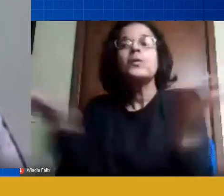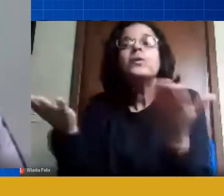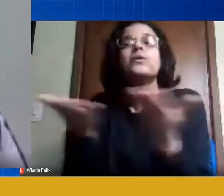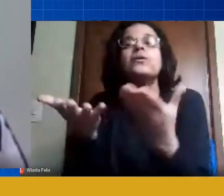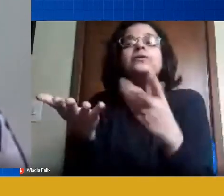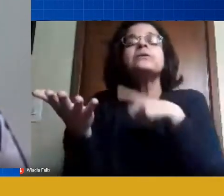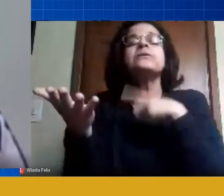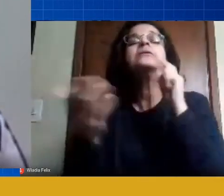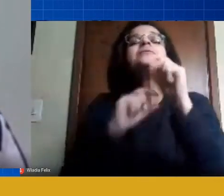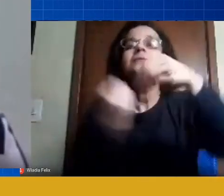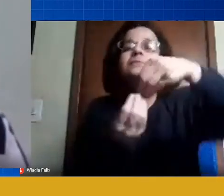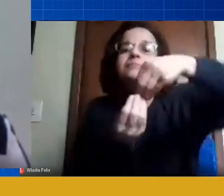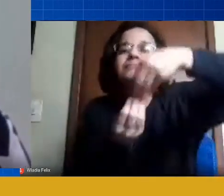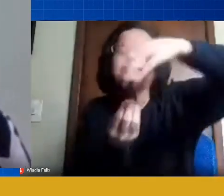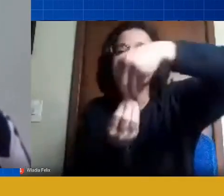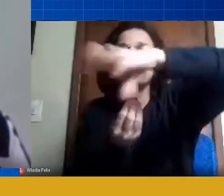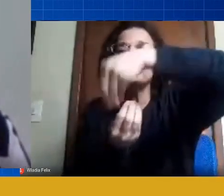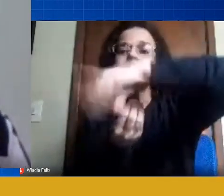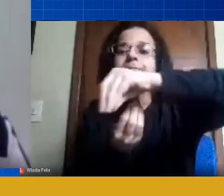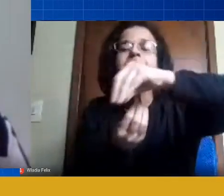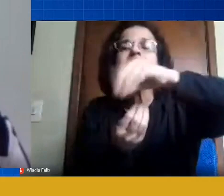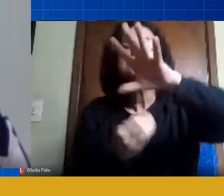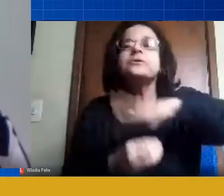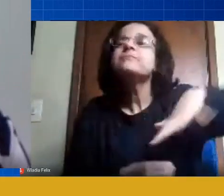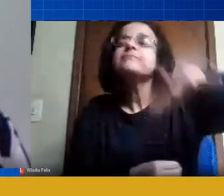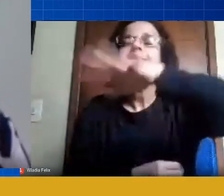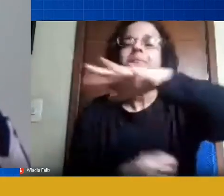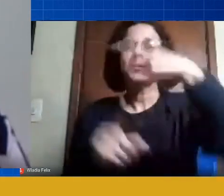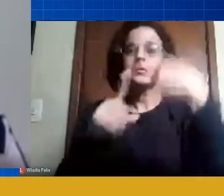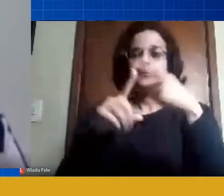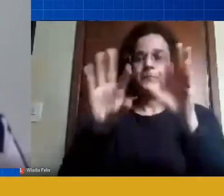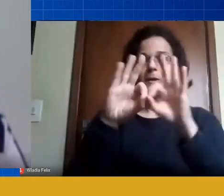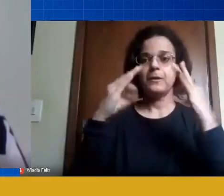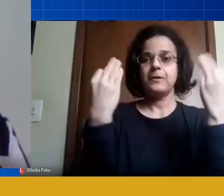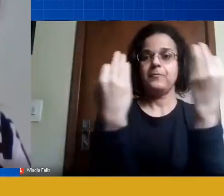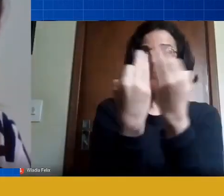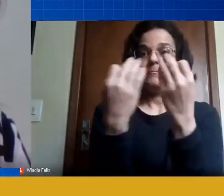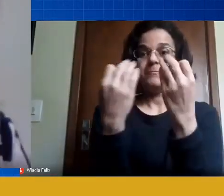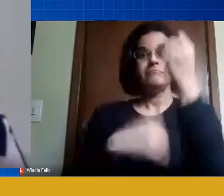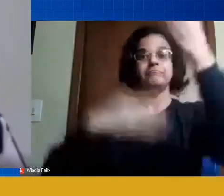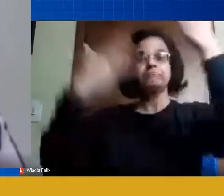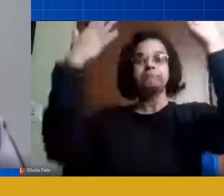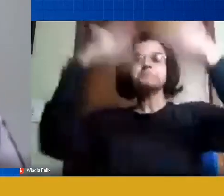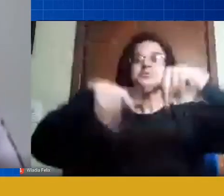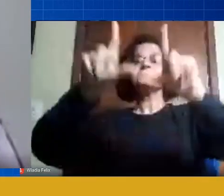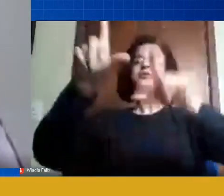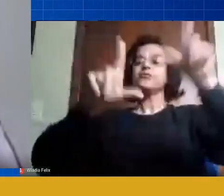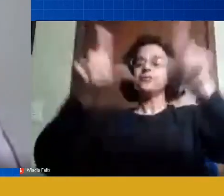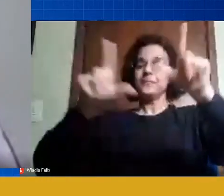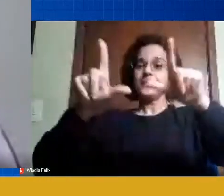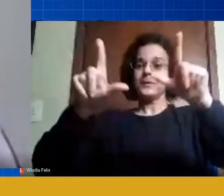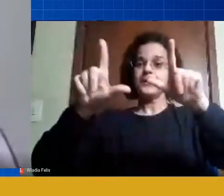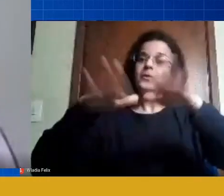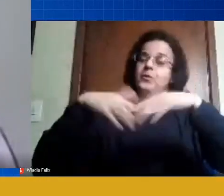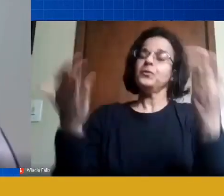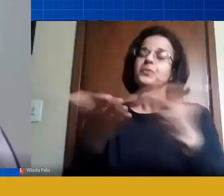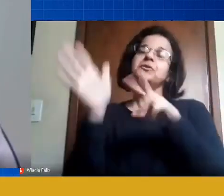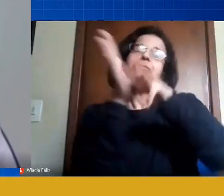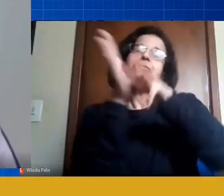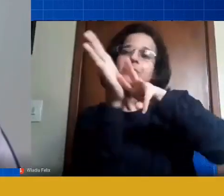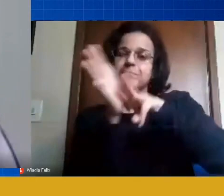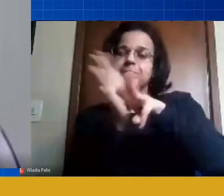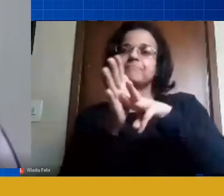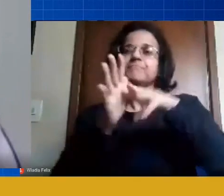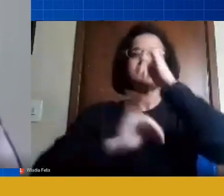gerencia tudo isso porque a família fica na frente da televisão hoje não é mais a televisão é o WhatsApp a internet